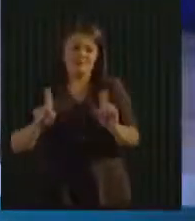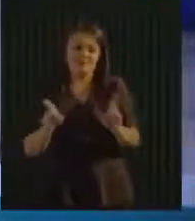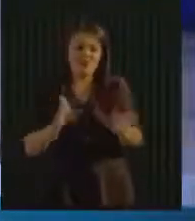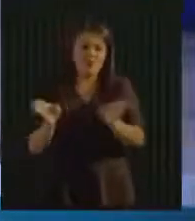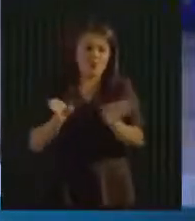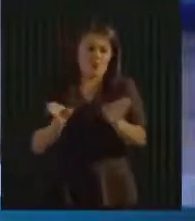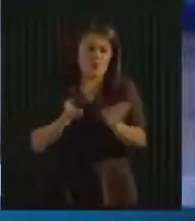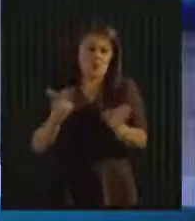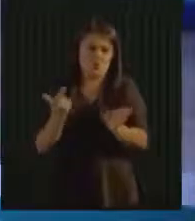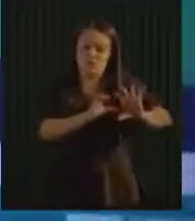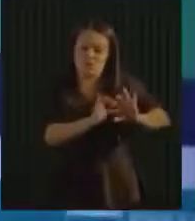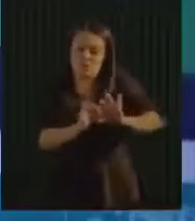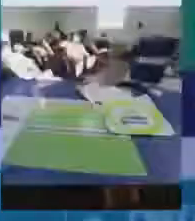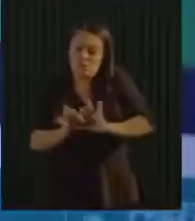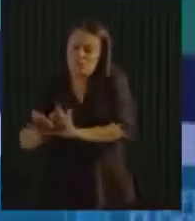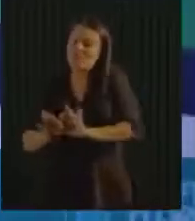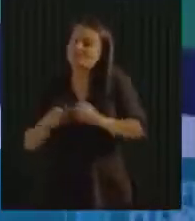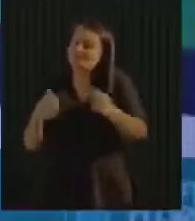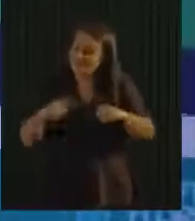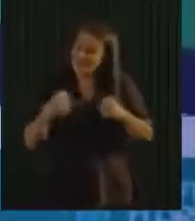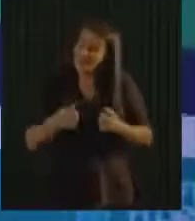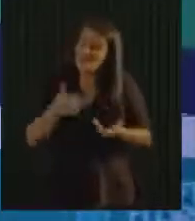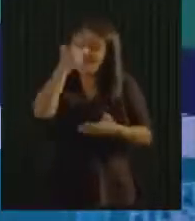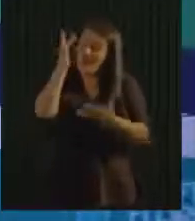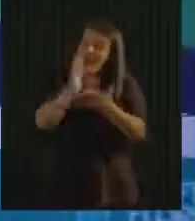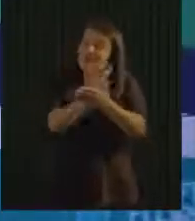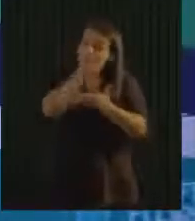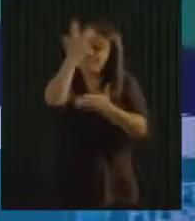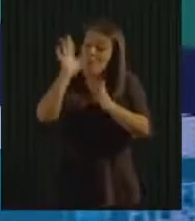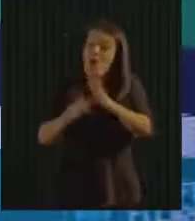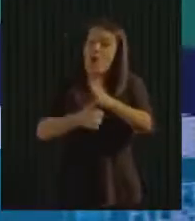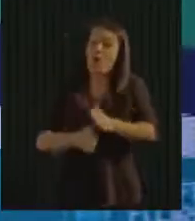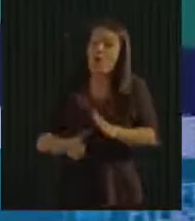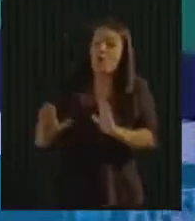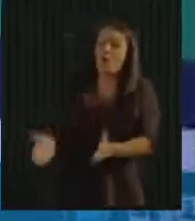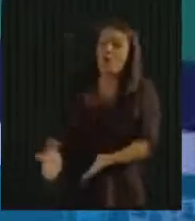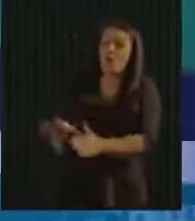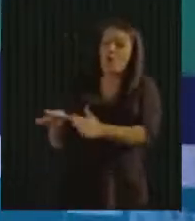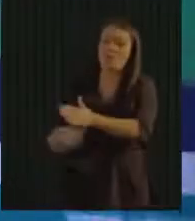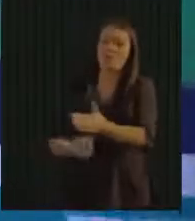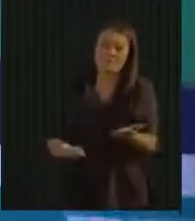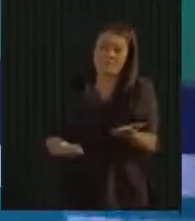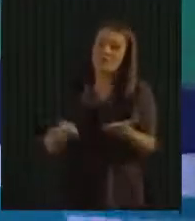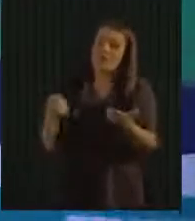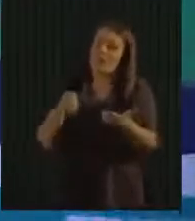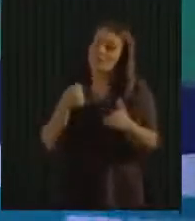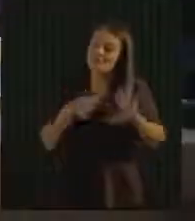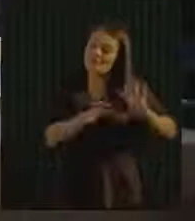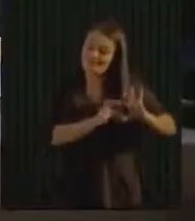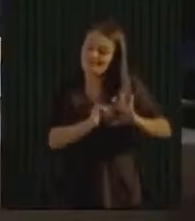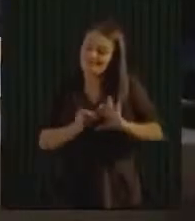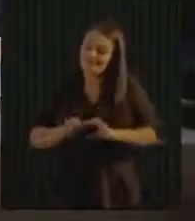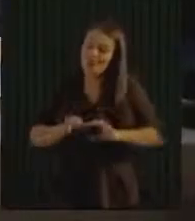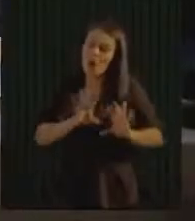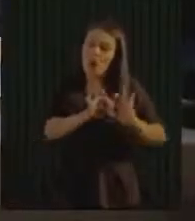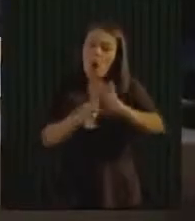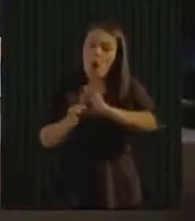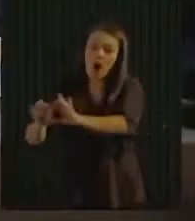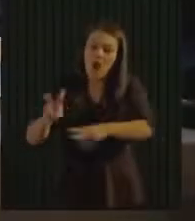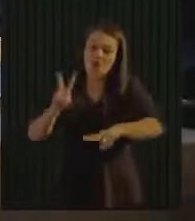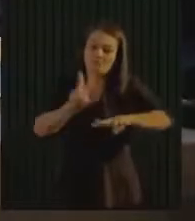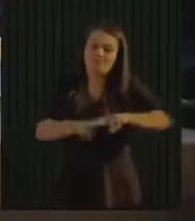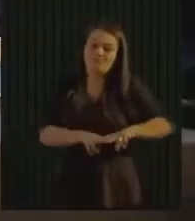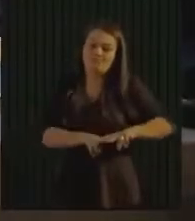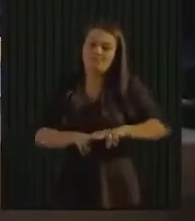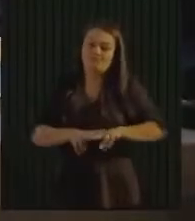e ficou tudo resolvido. E também, para finalizar o nosso pacote de medidas relacionadas ao resíduo orgânico,